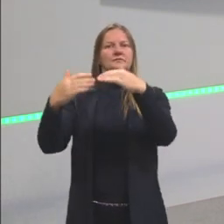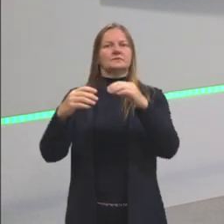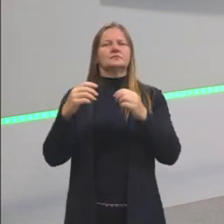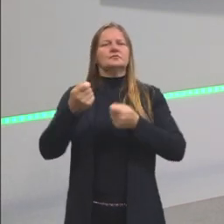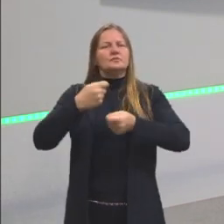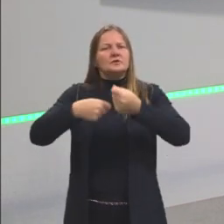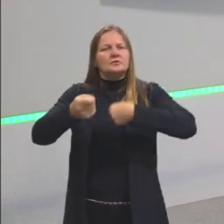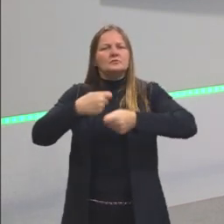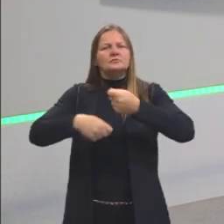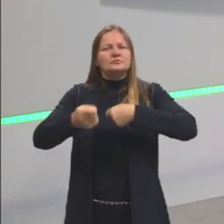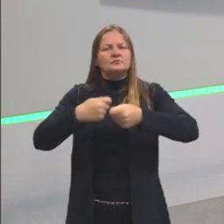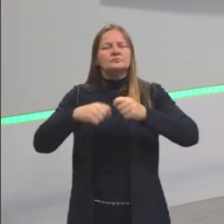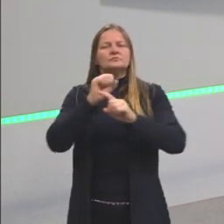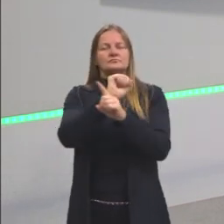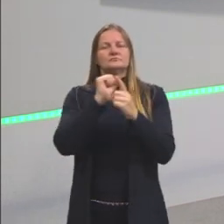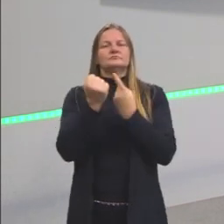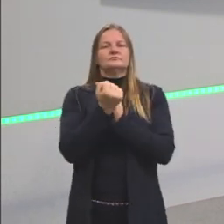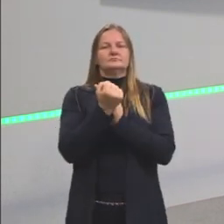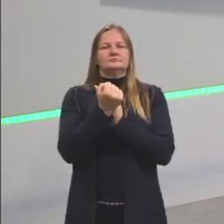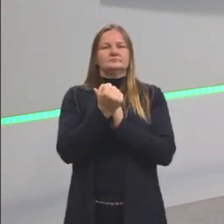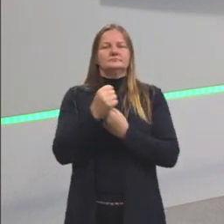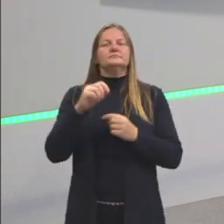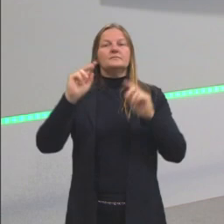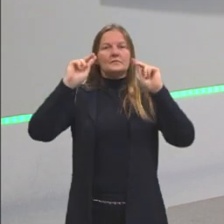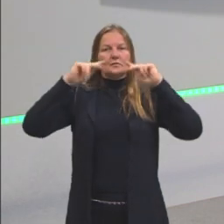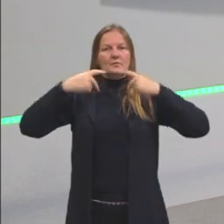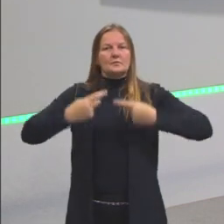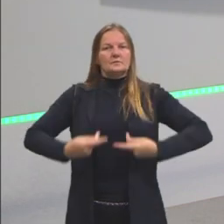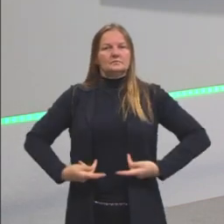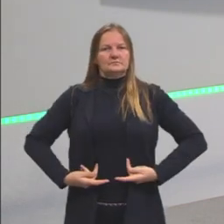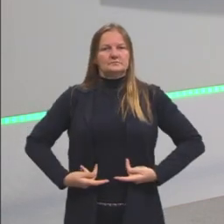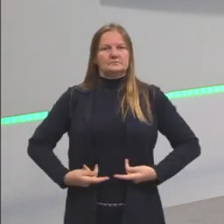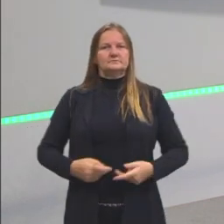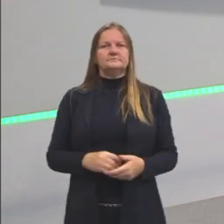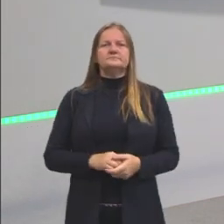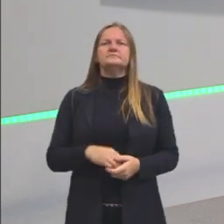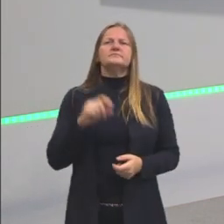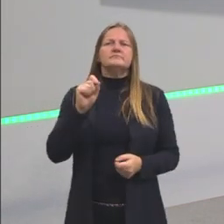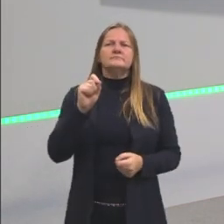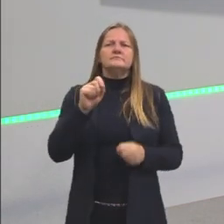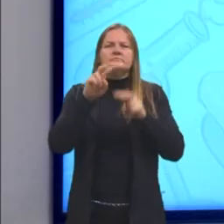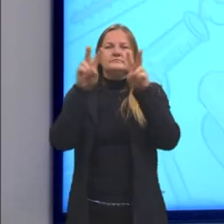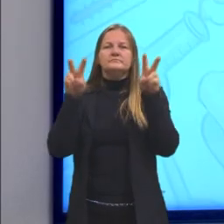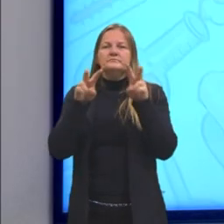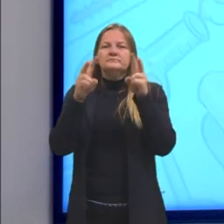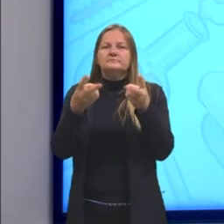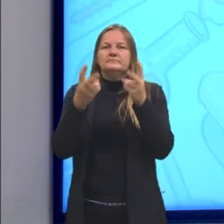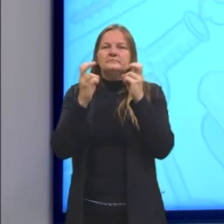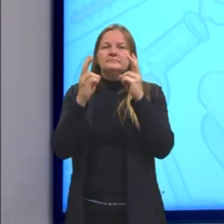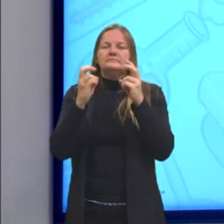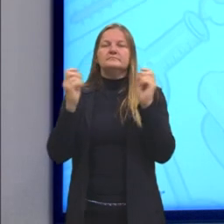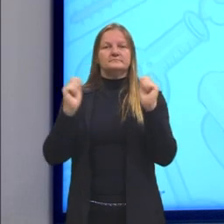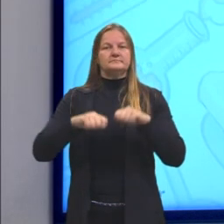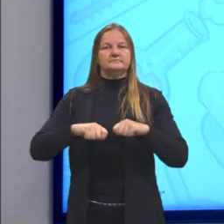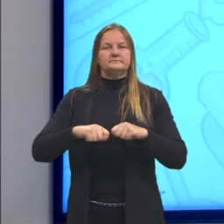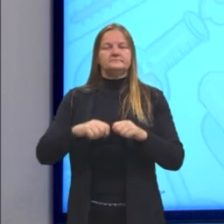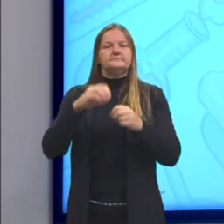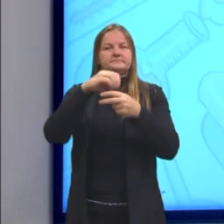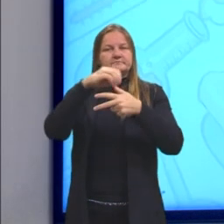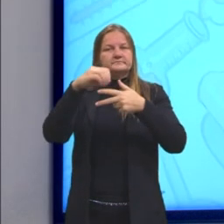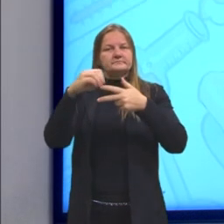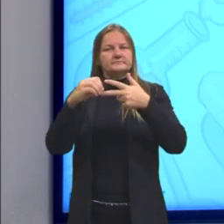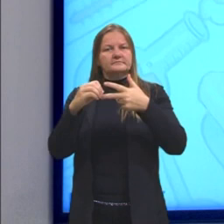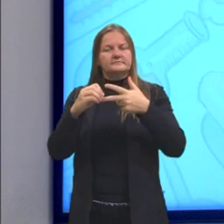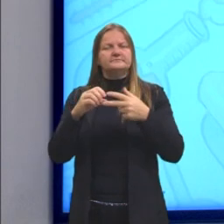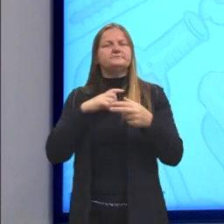econômico e social da humanidade. Então, vejam que nessa competência do ENEM, gente